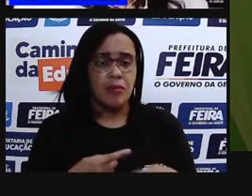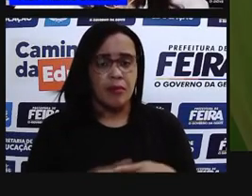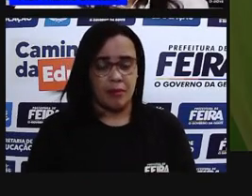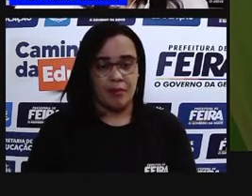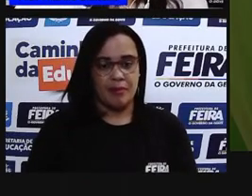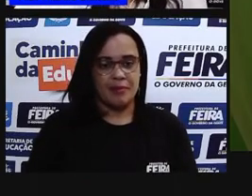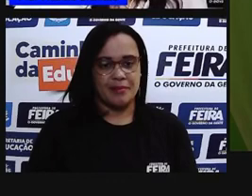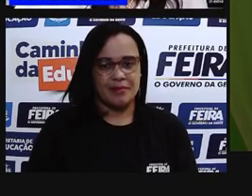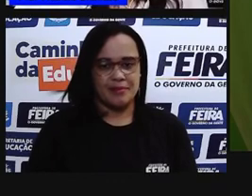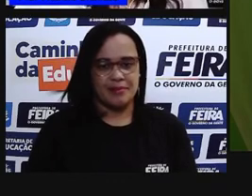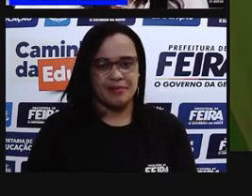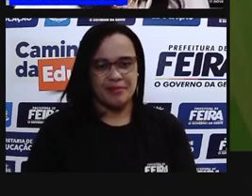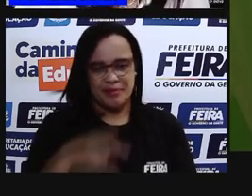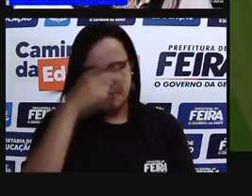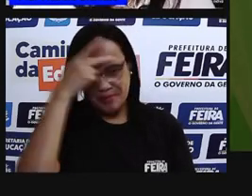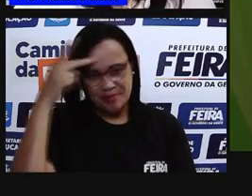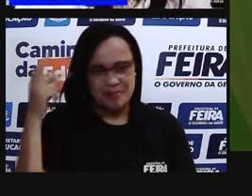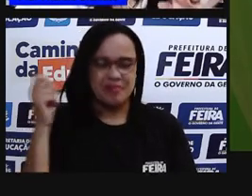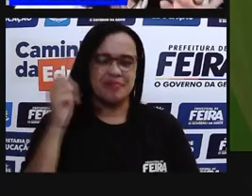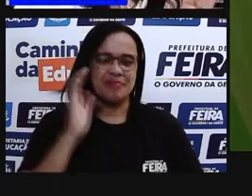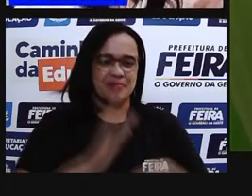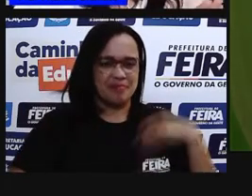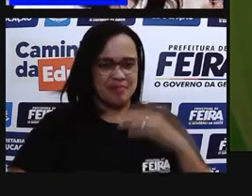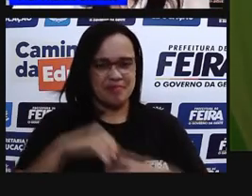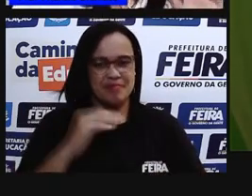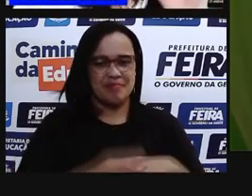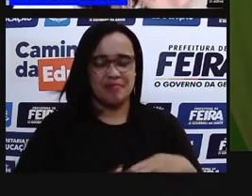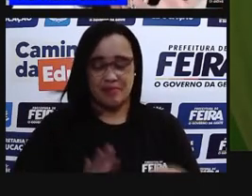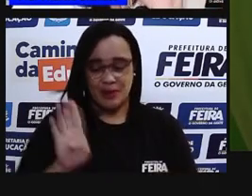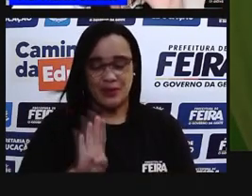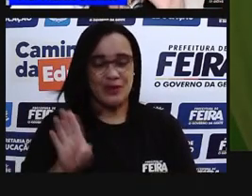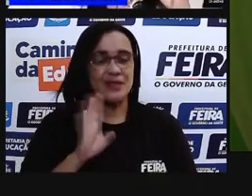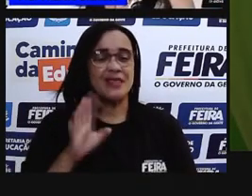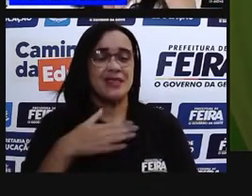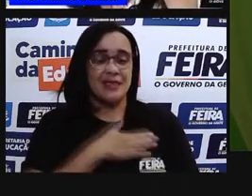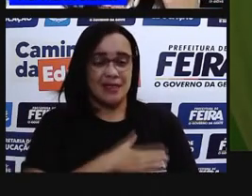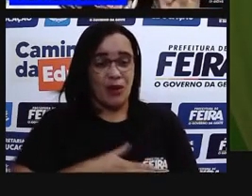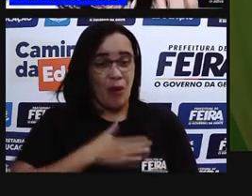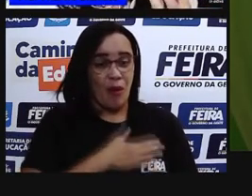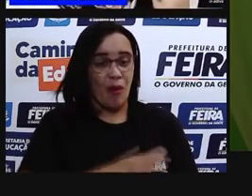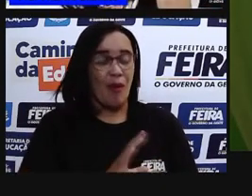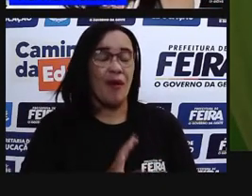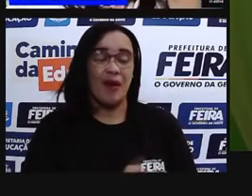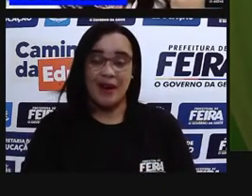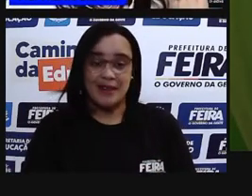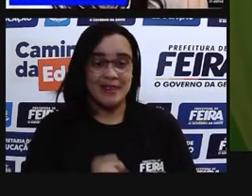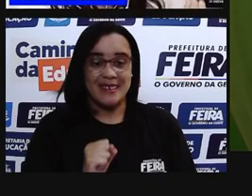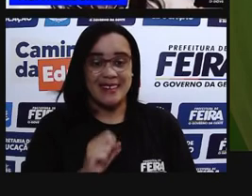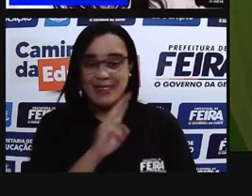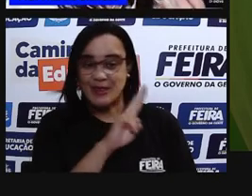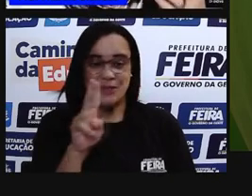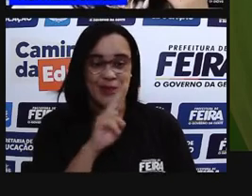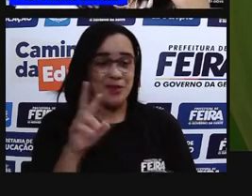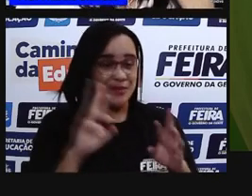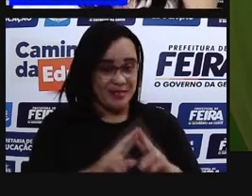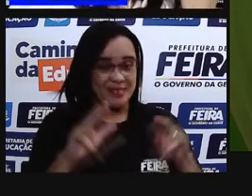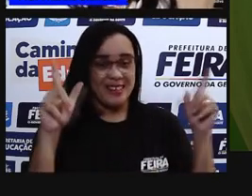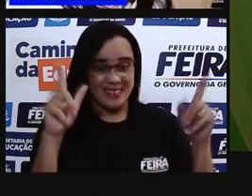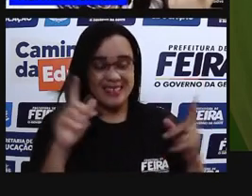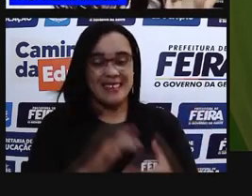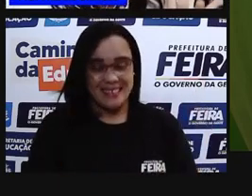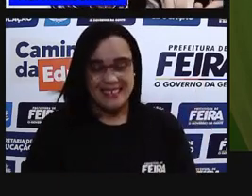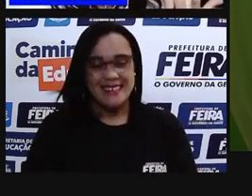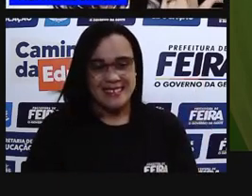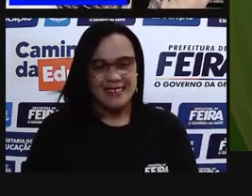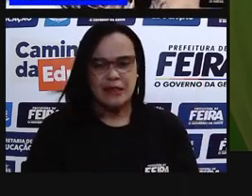mundo, adora dar nome para tudo. Mas fiquem tranquilos. Vocês só têm que ir entendendo o princípio. Ter uma ideia